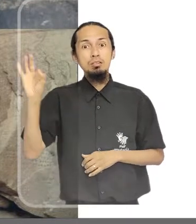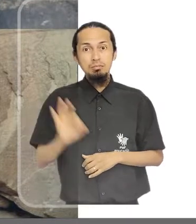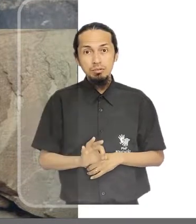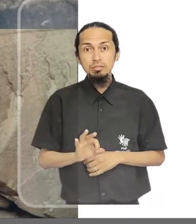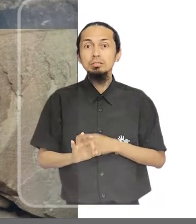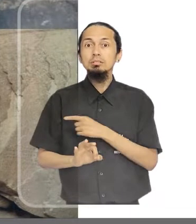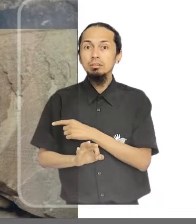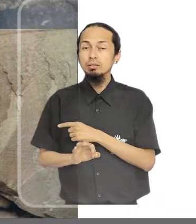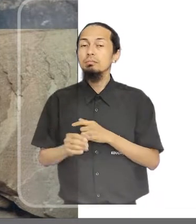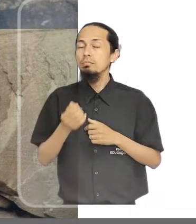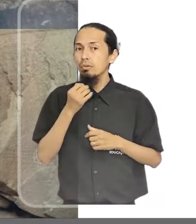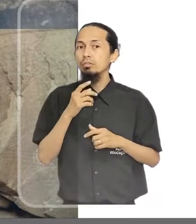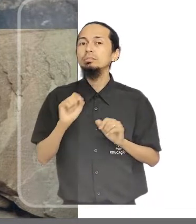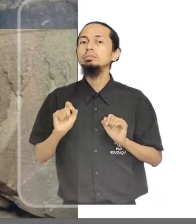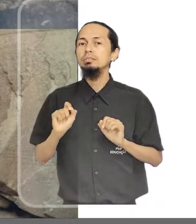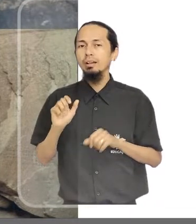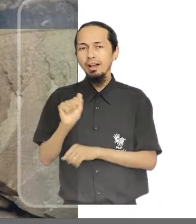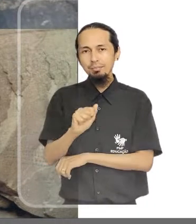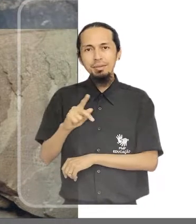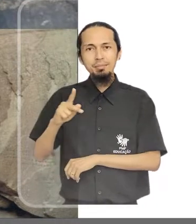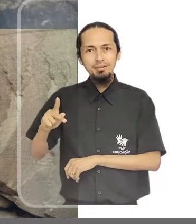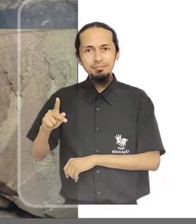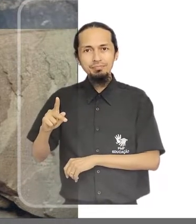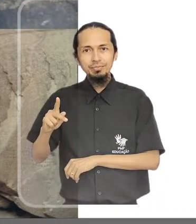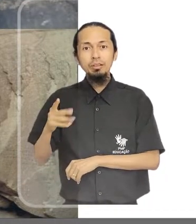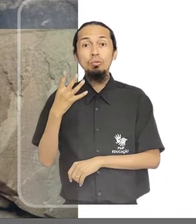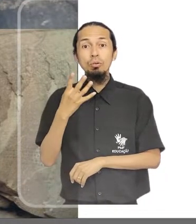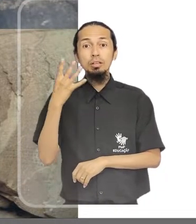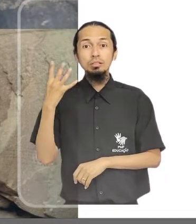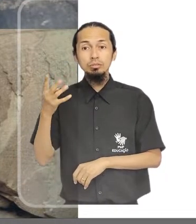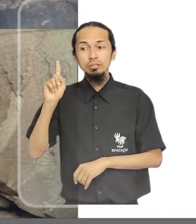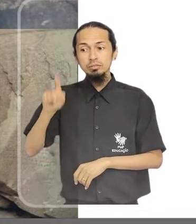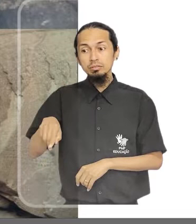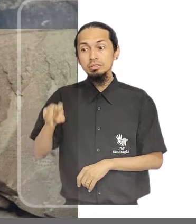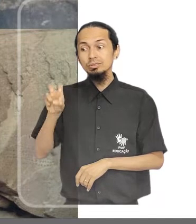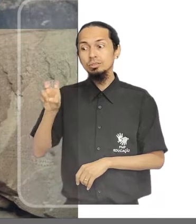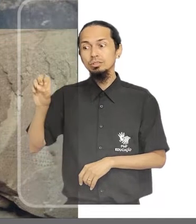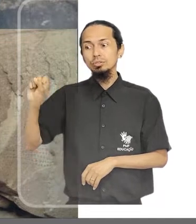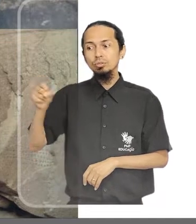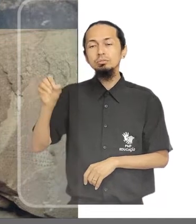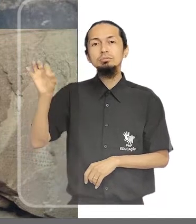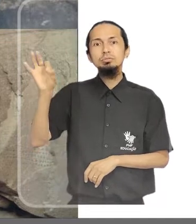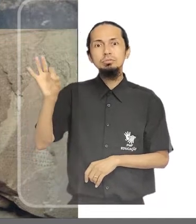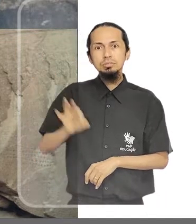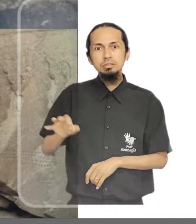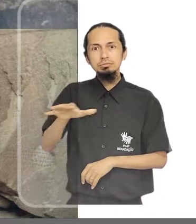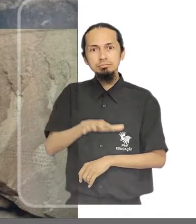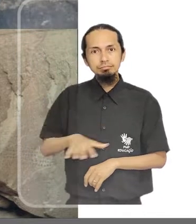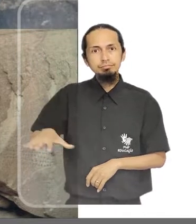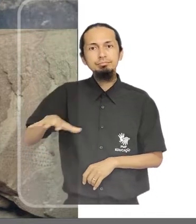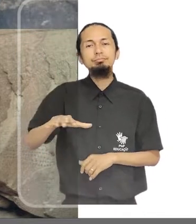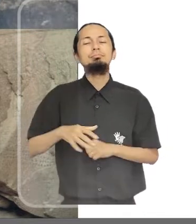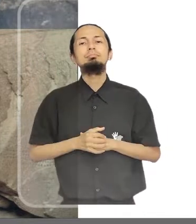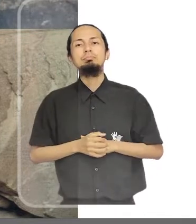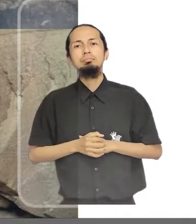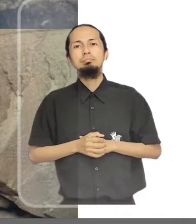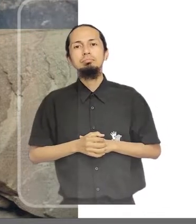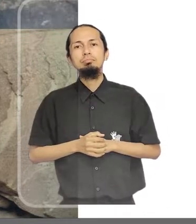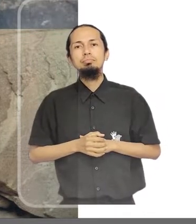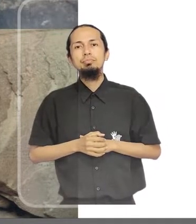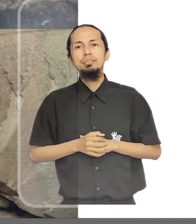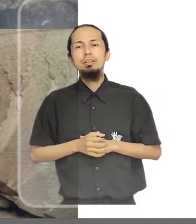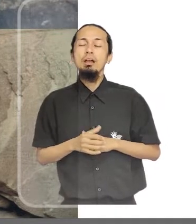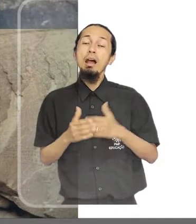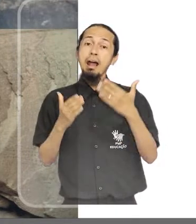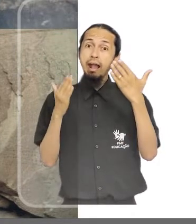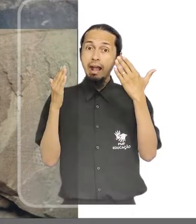grande percentual de áreas de preservação permanente, que chega a 44,58% do território.